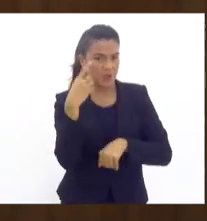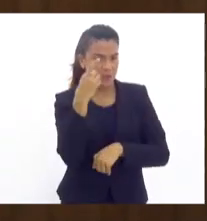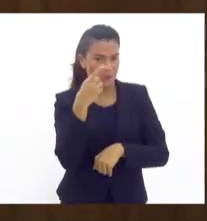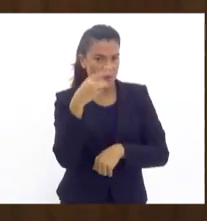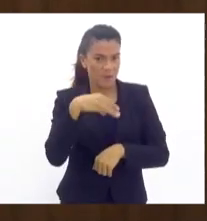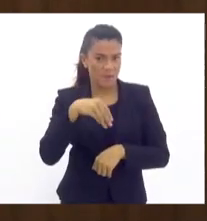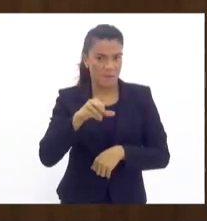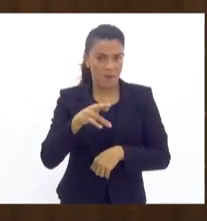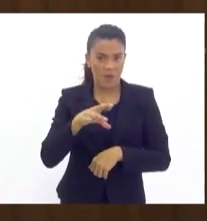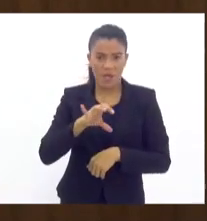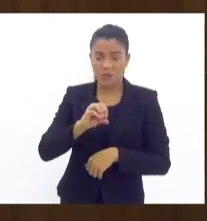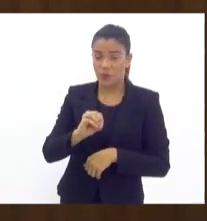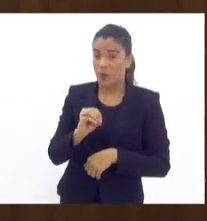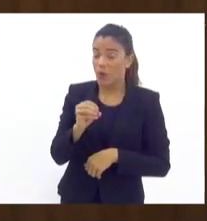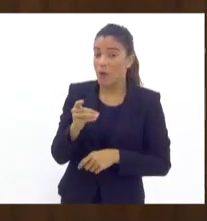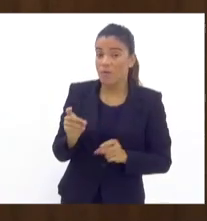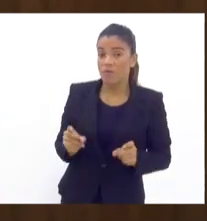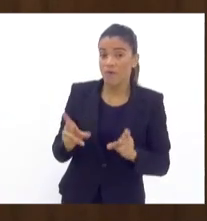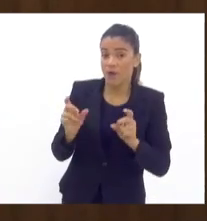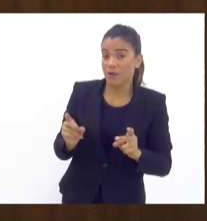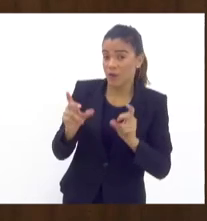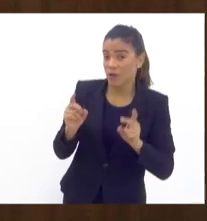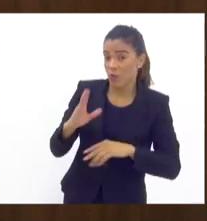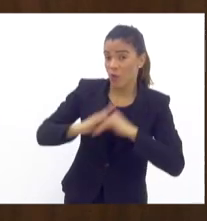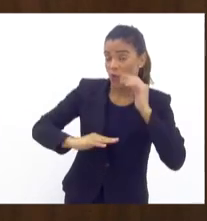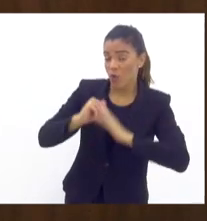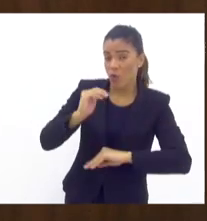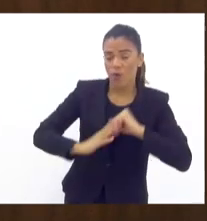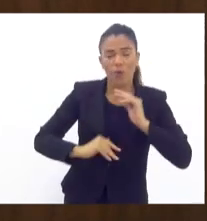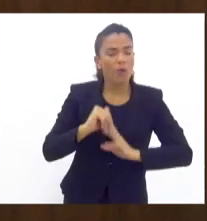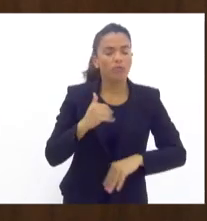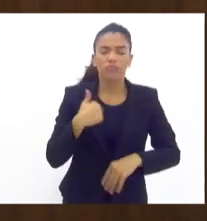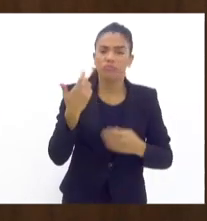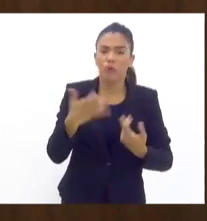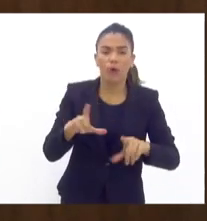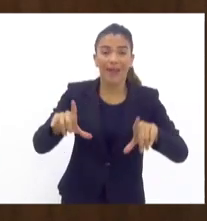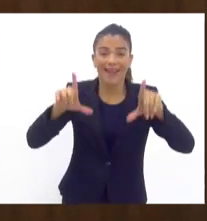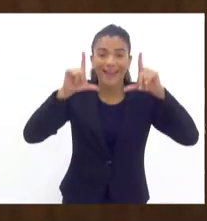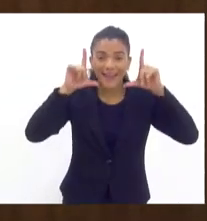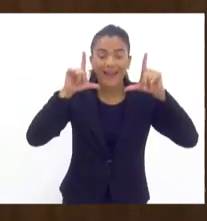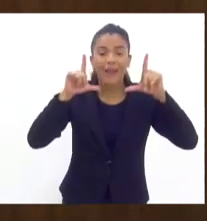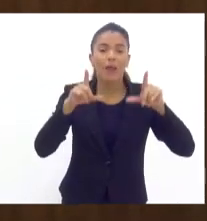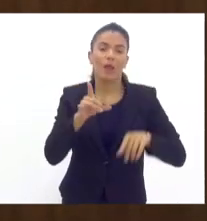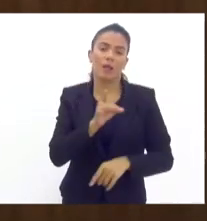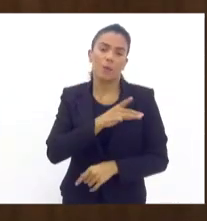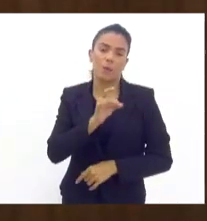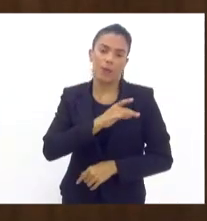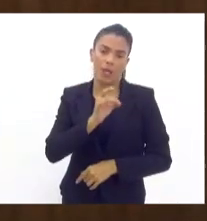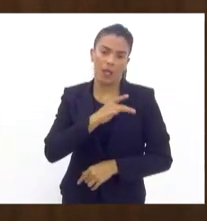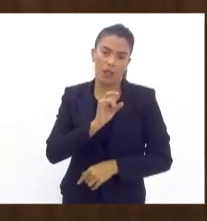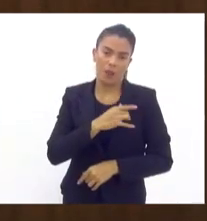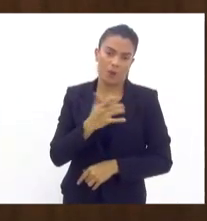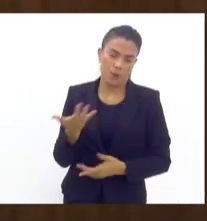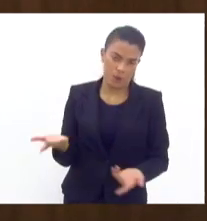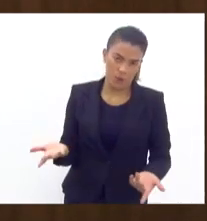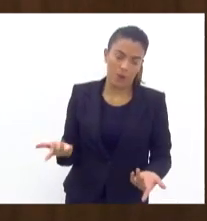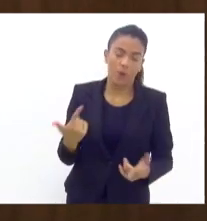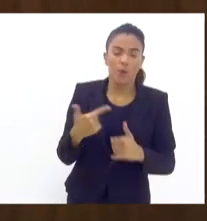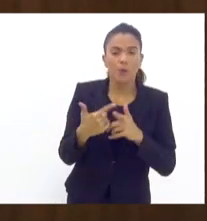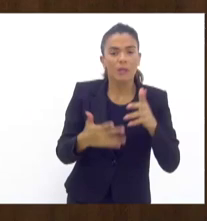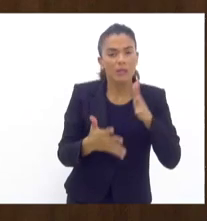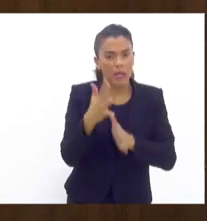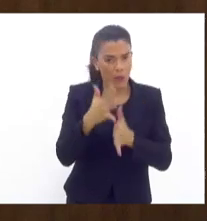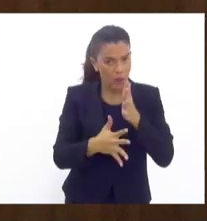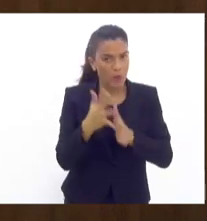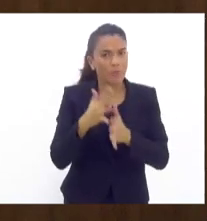moradores e comerciantes estão com medo do avanço e não se expõem com medo de uma represária que está muito complicada nessa